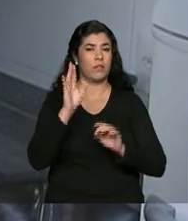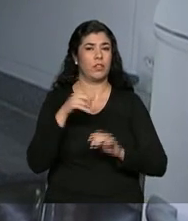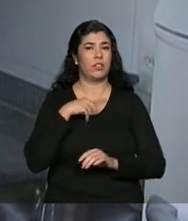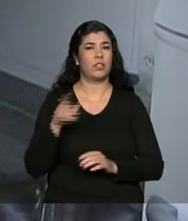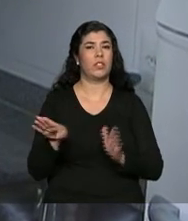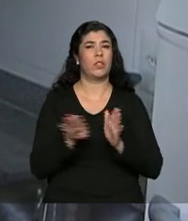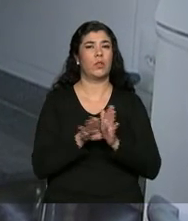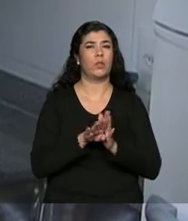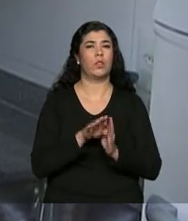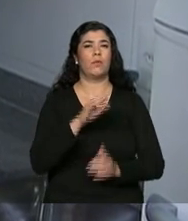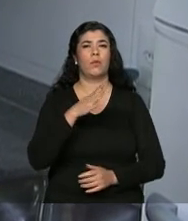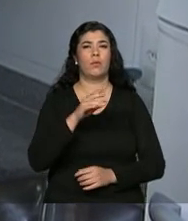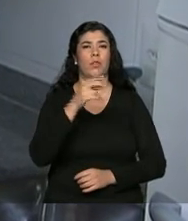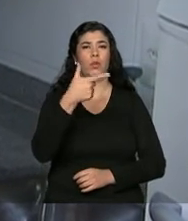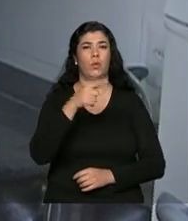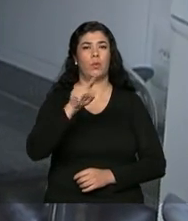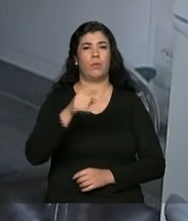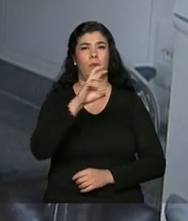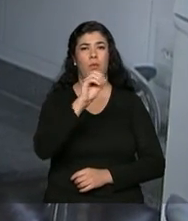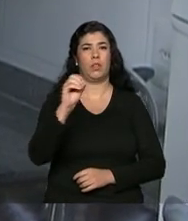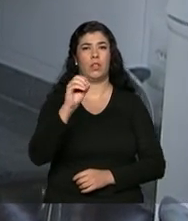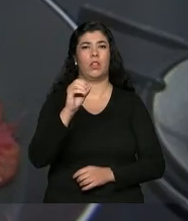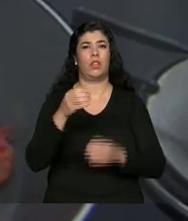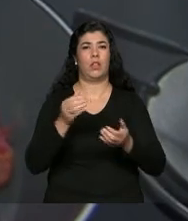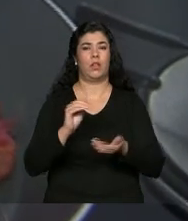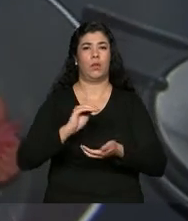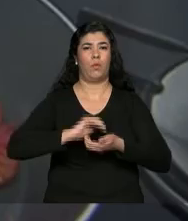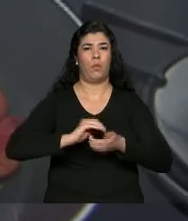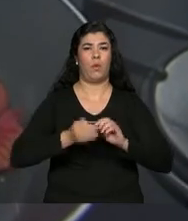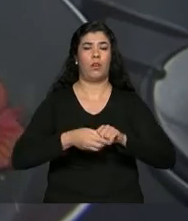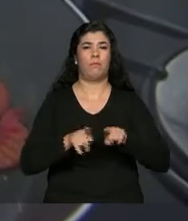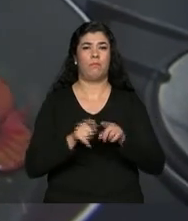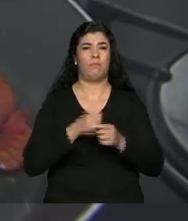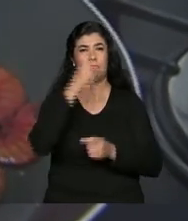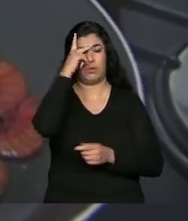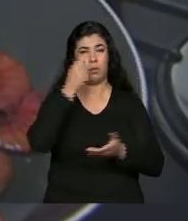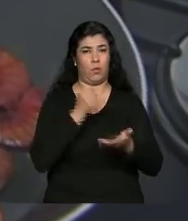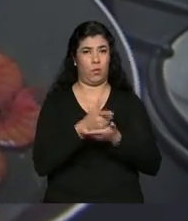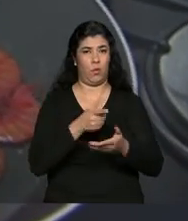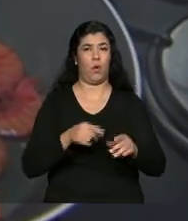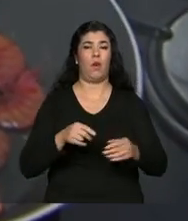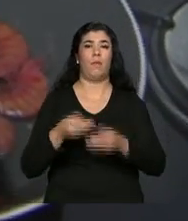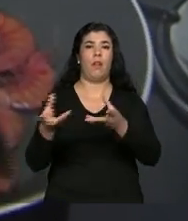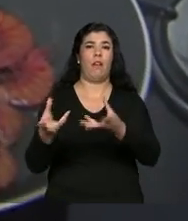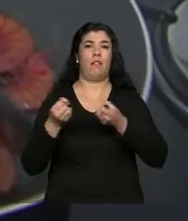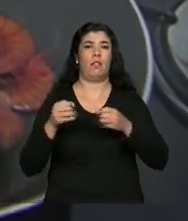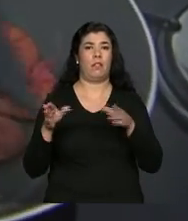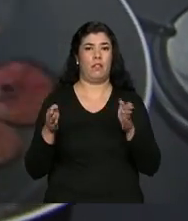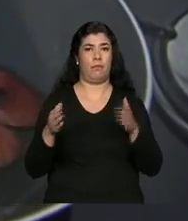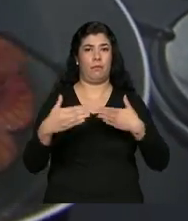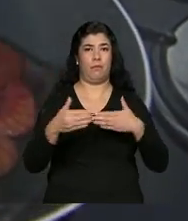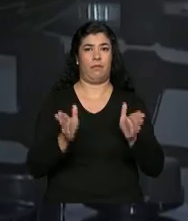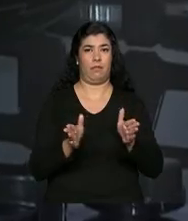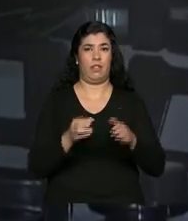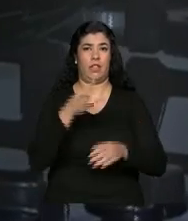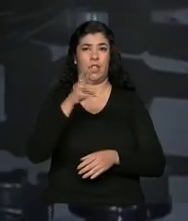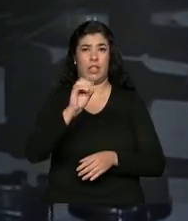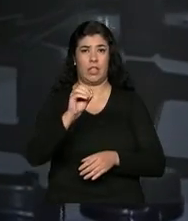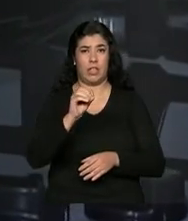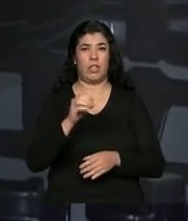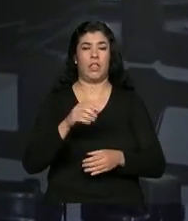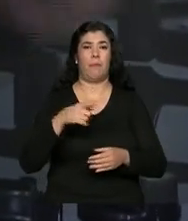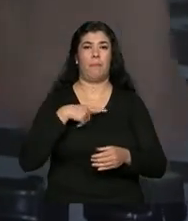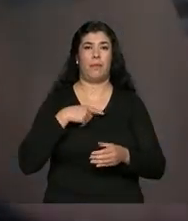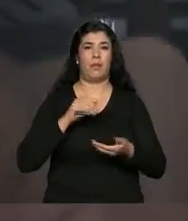chegam a quase 2.500 unidades ao mês. Quem compra, recebe em casa o kit com 30 mini acarajés,